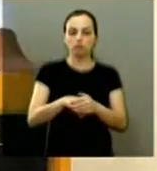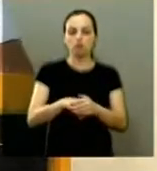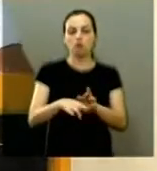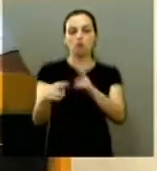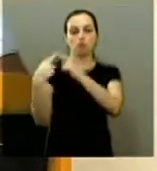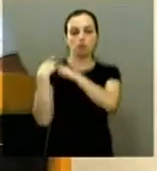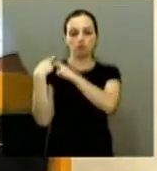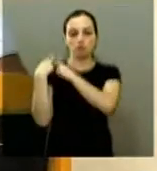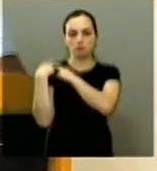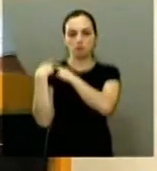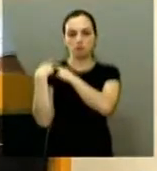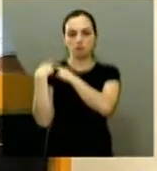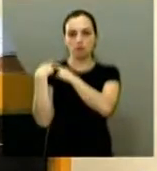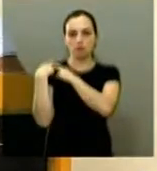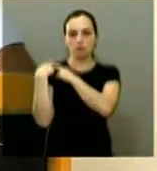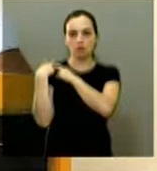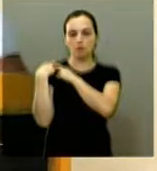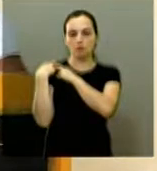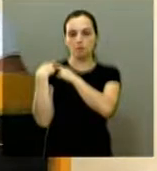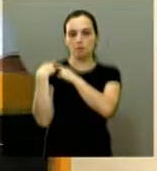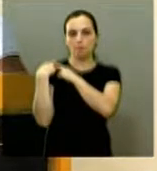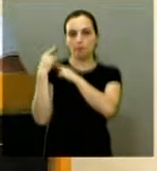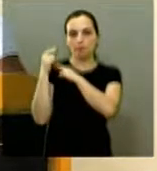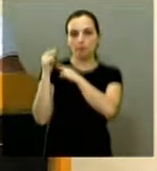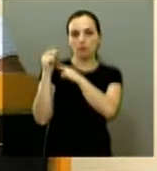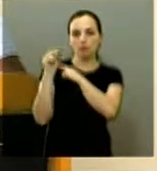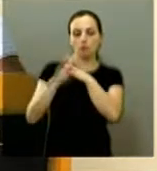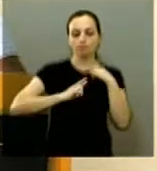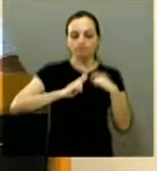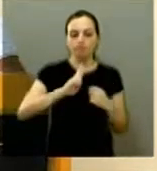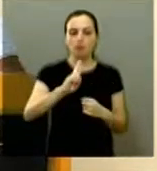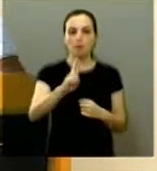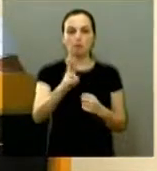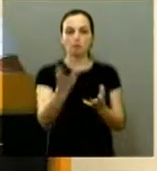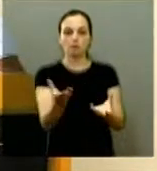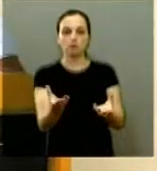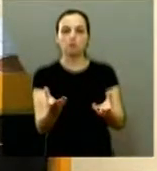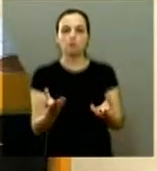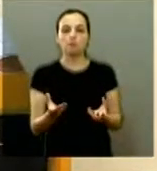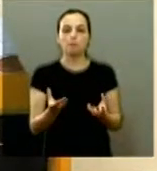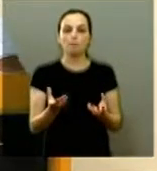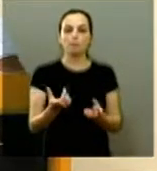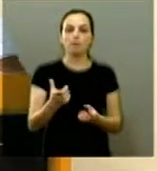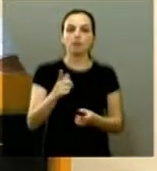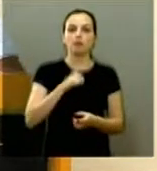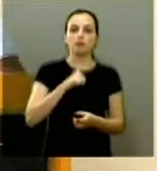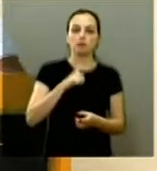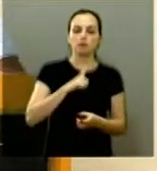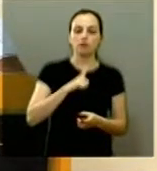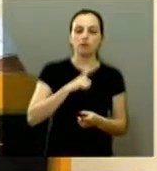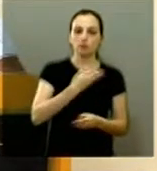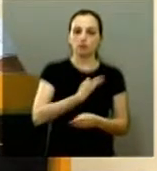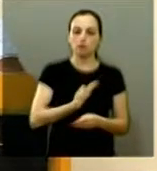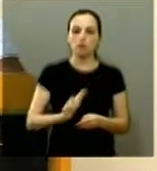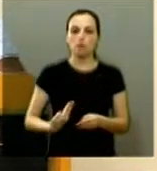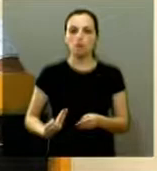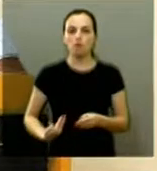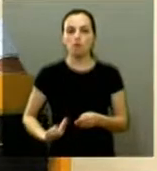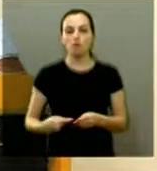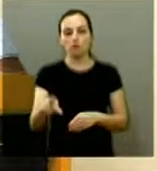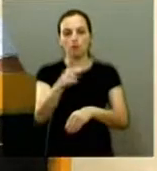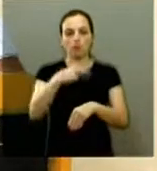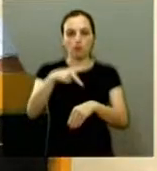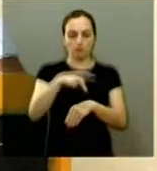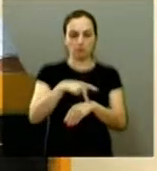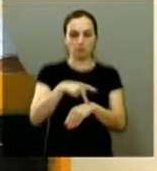responsabilidade aquilo aquele representante que a gente quer que esteja governando o nosso país mas